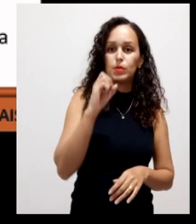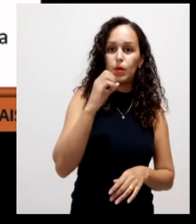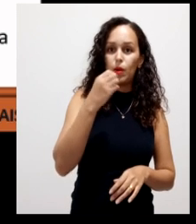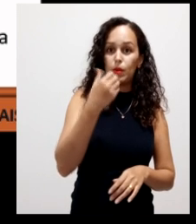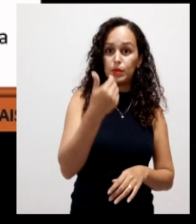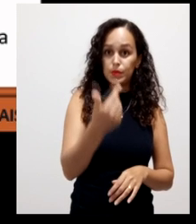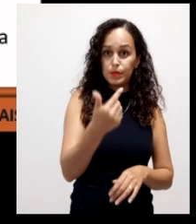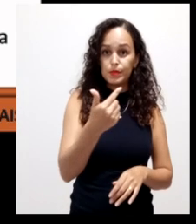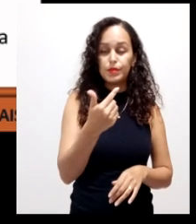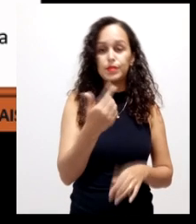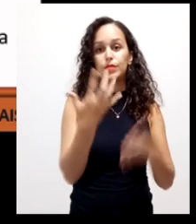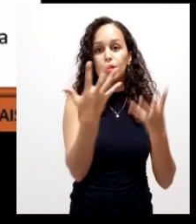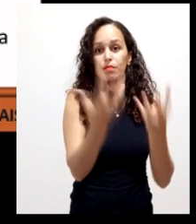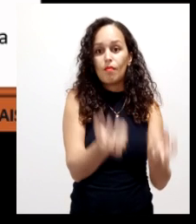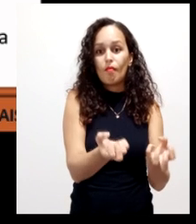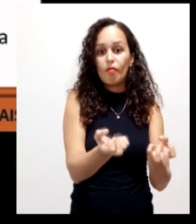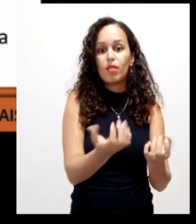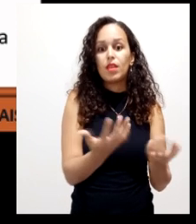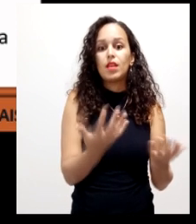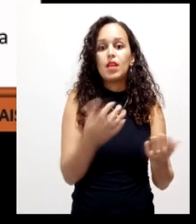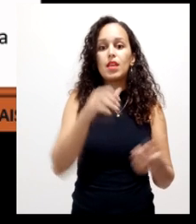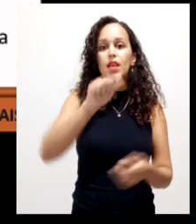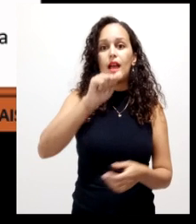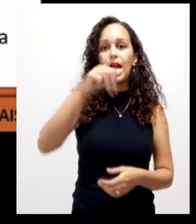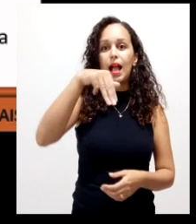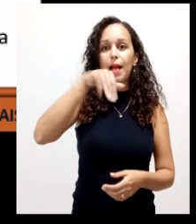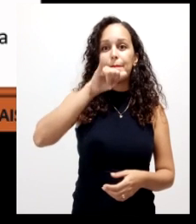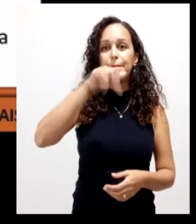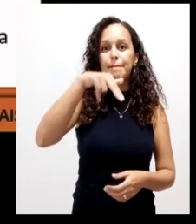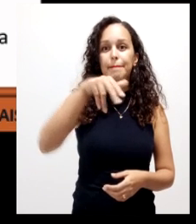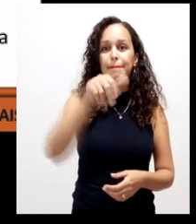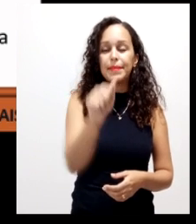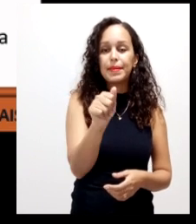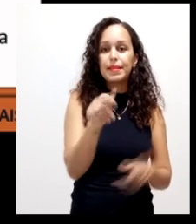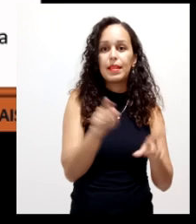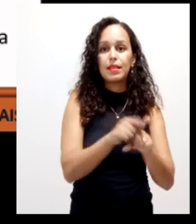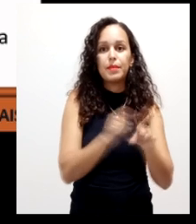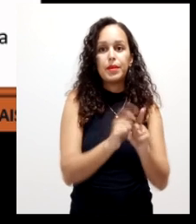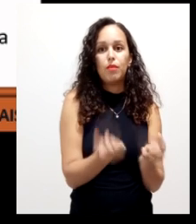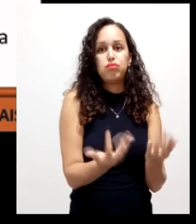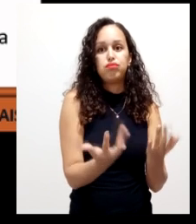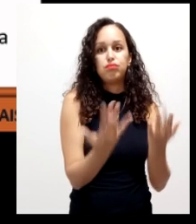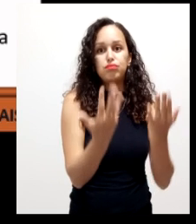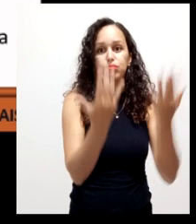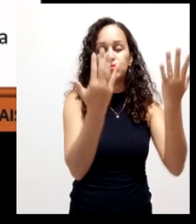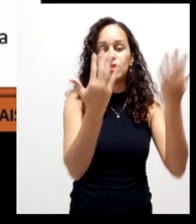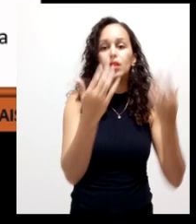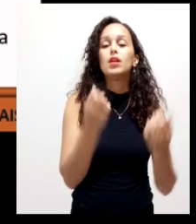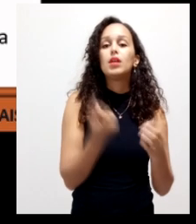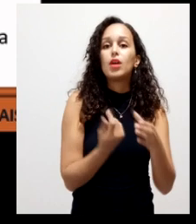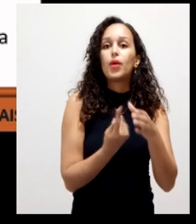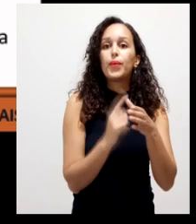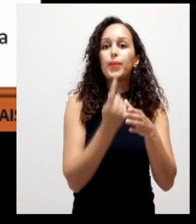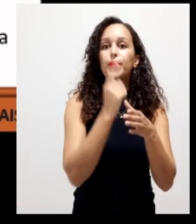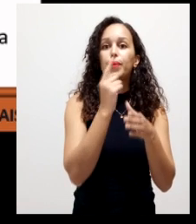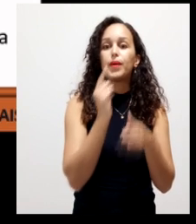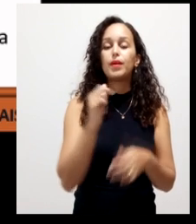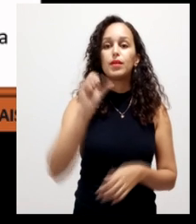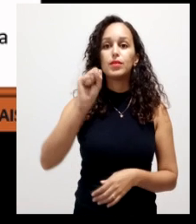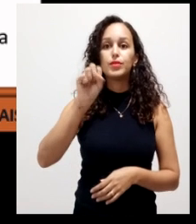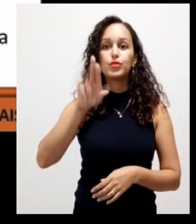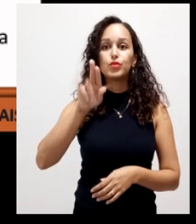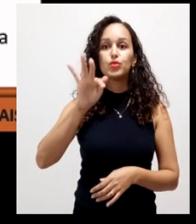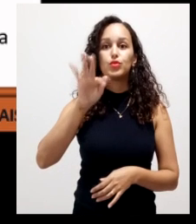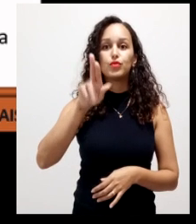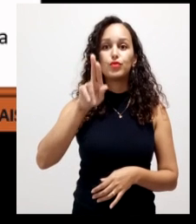amídica a mina ele não fique mais aprisionado também não há reformação do gás sulfúrico e aí nem